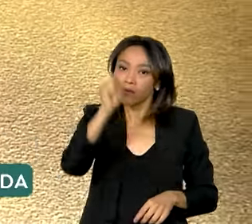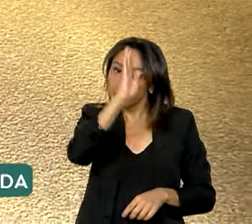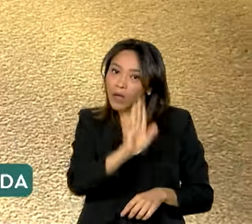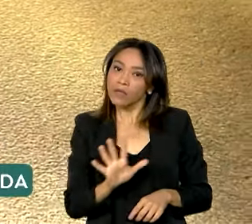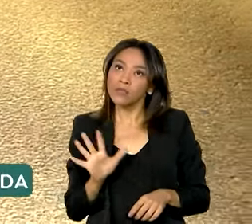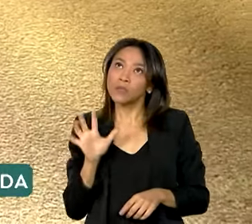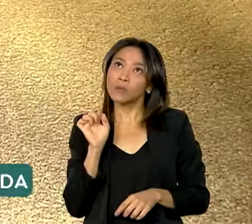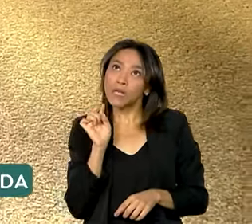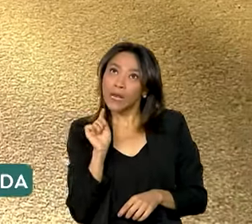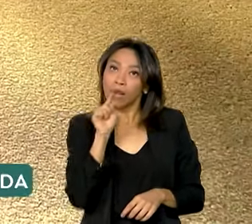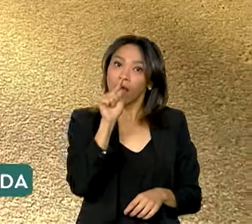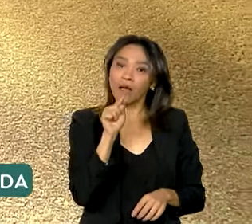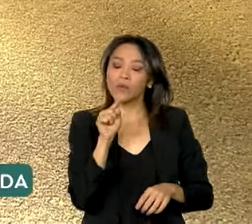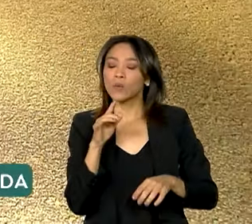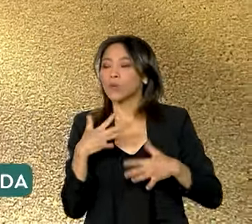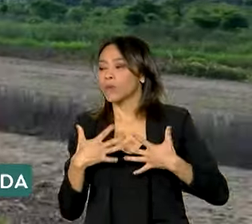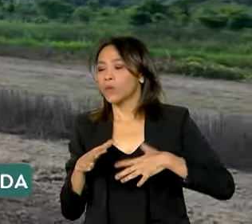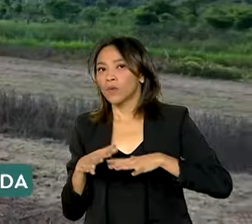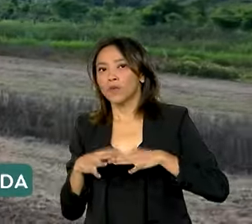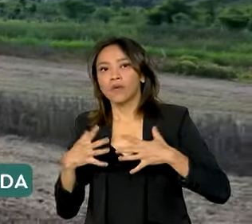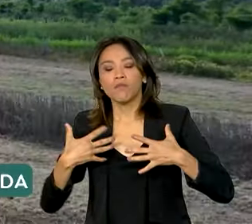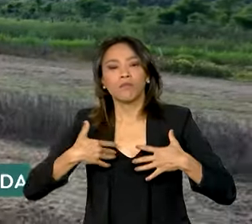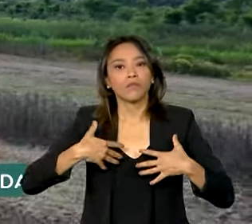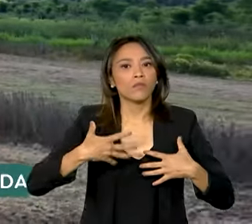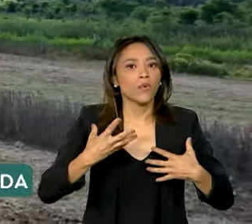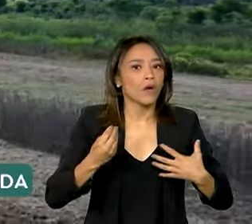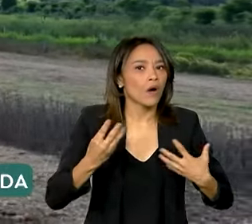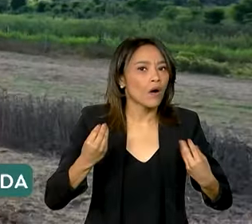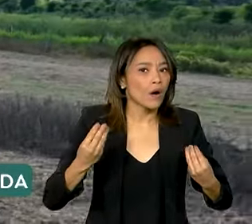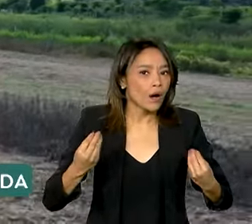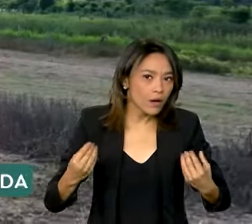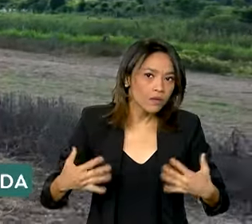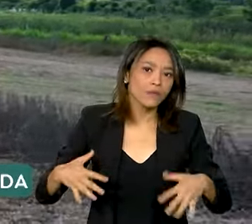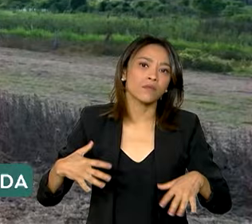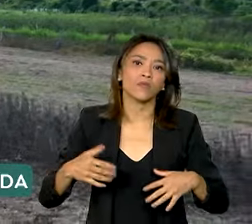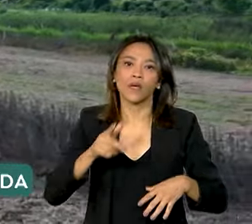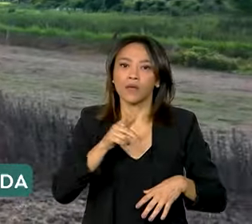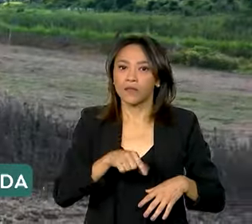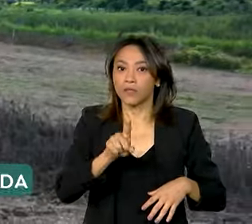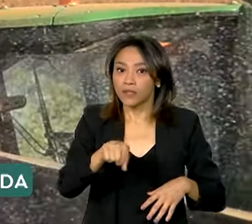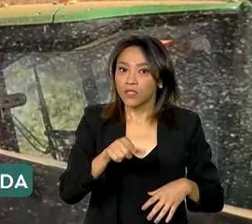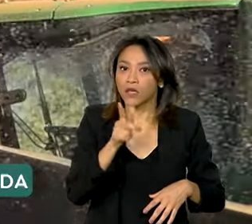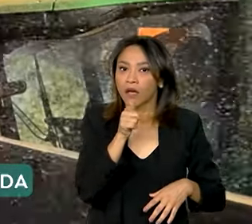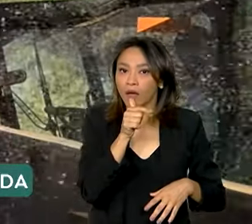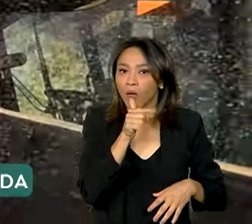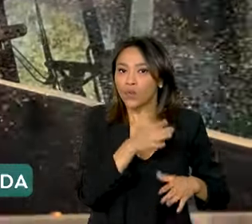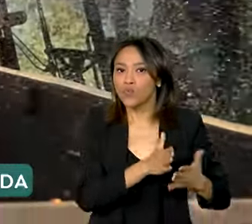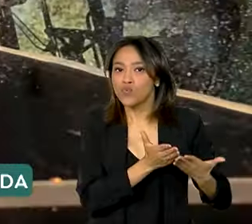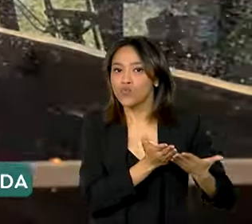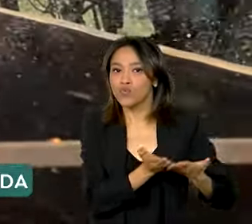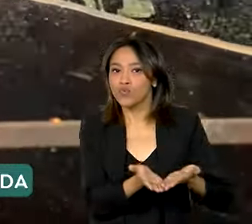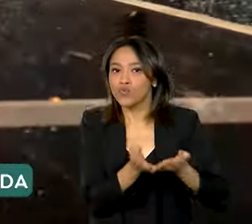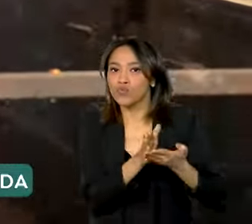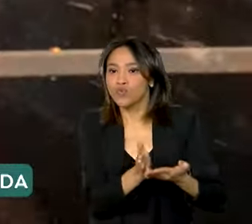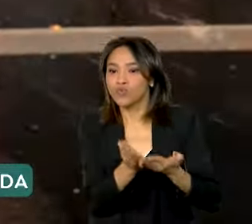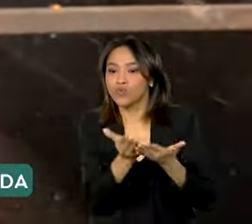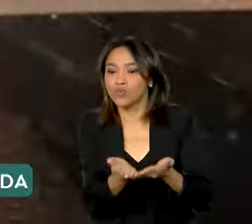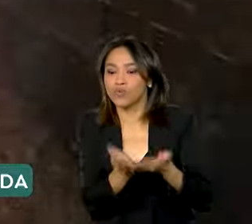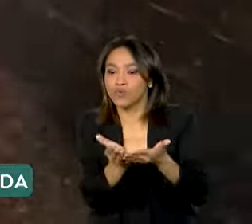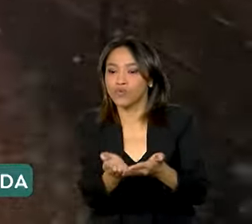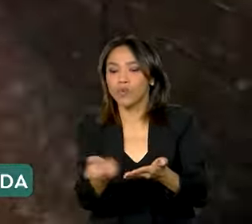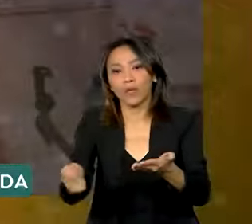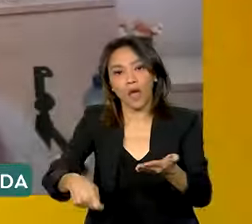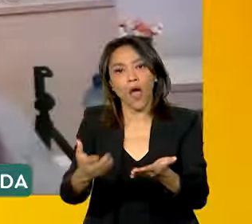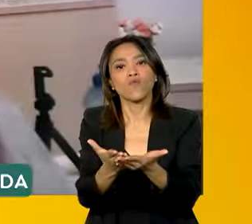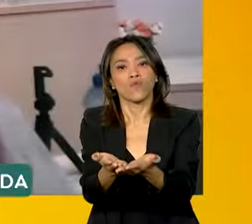é uma região que tem uma quantidade grande de hidrovias, de rios que podem ser navegáveis,